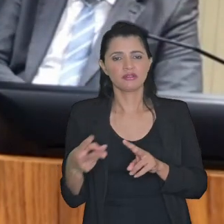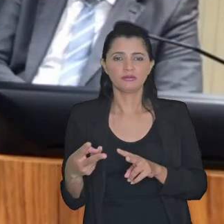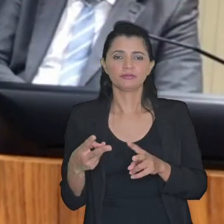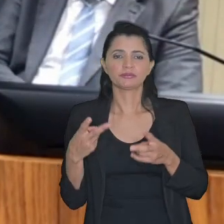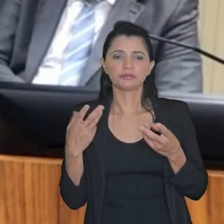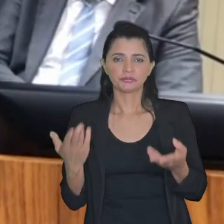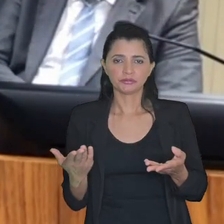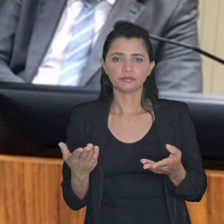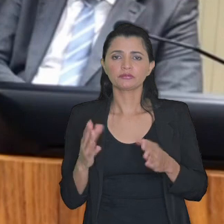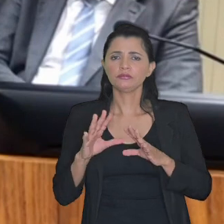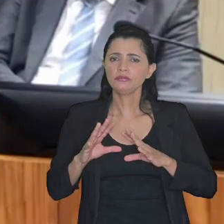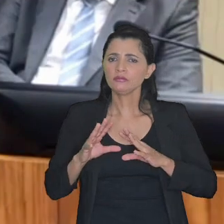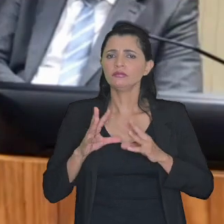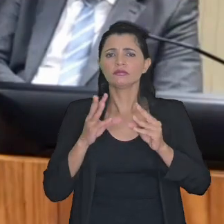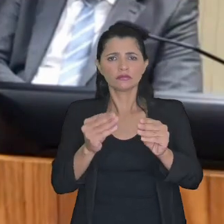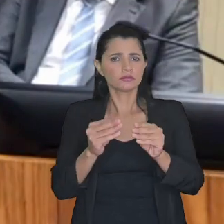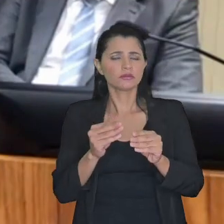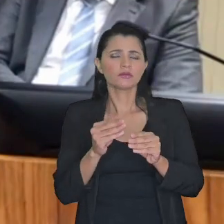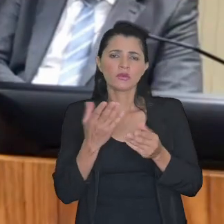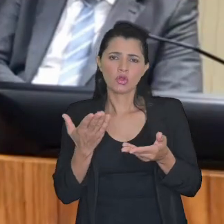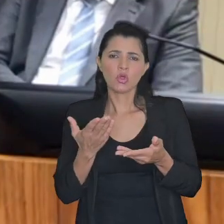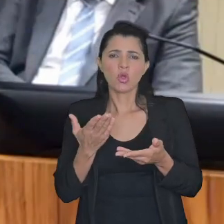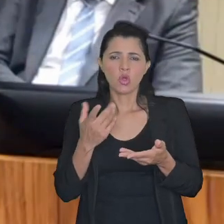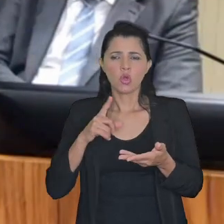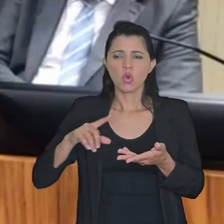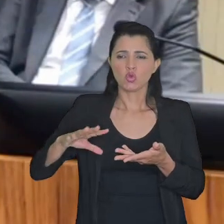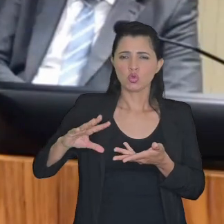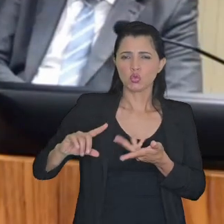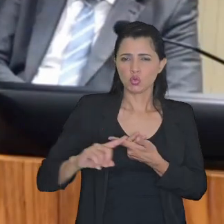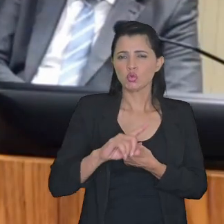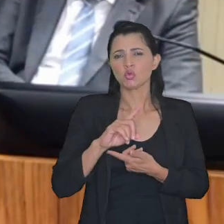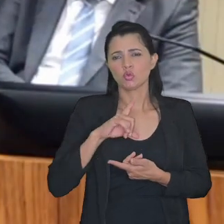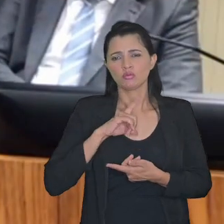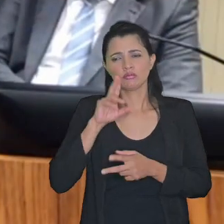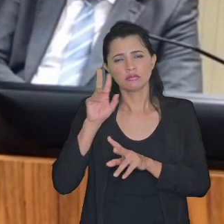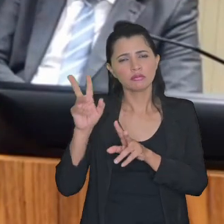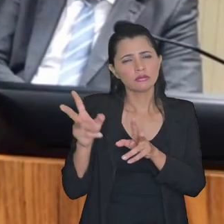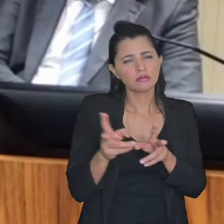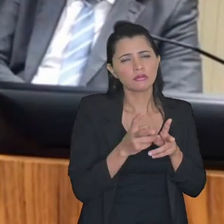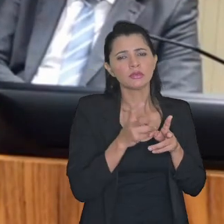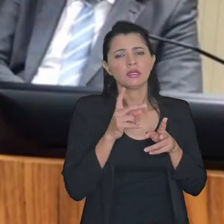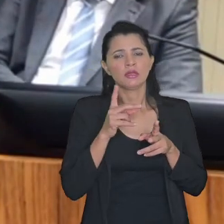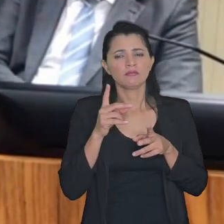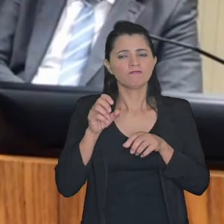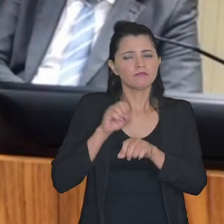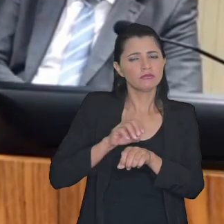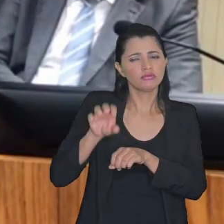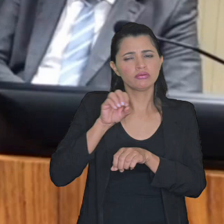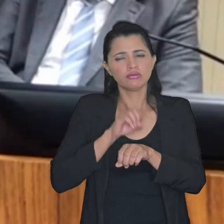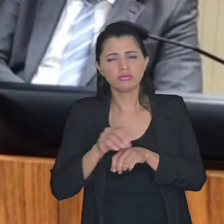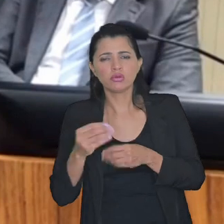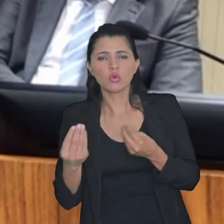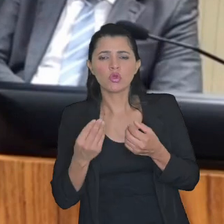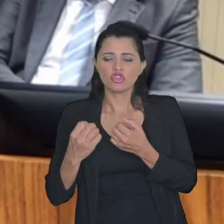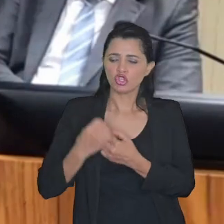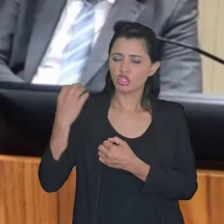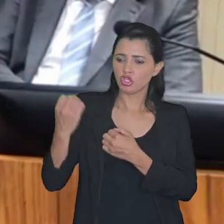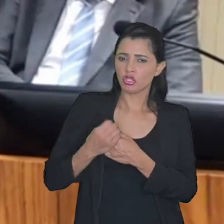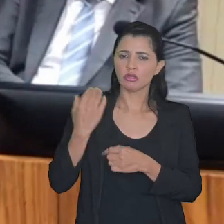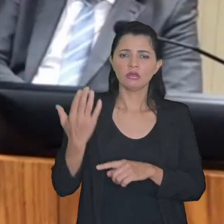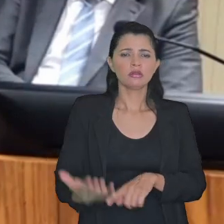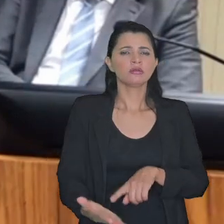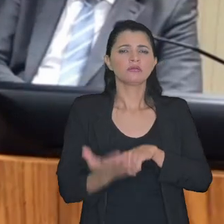todas por todos os lados nós enxergamos pistas que nos